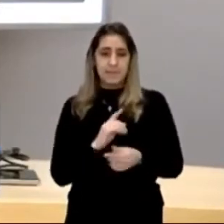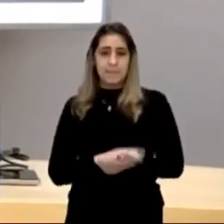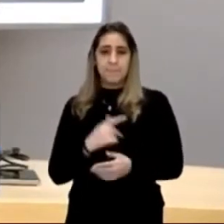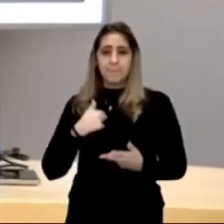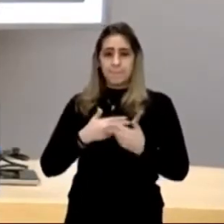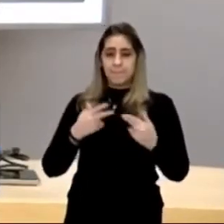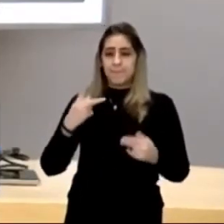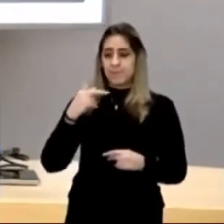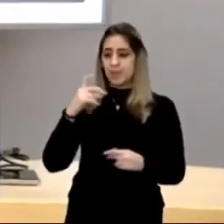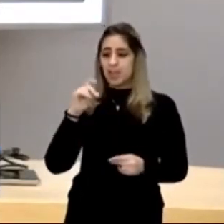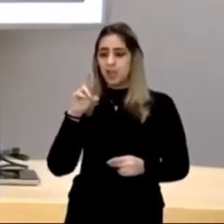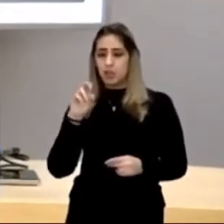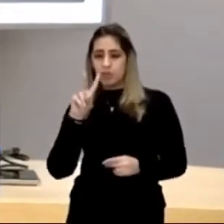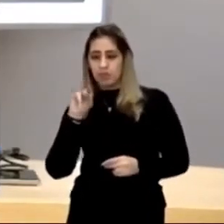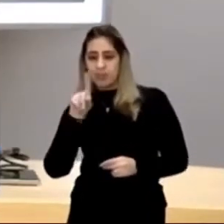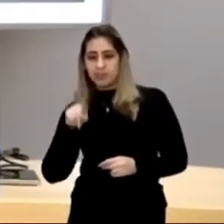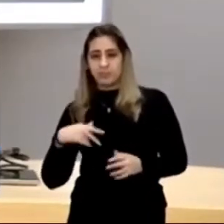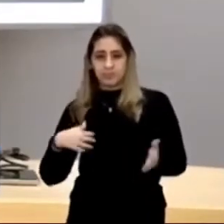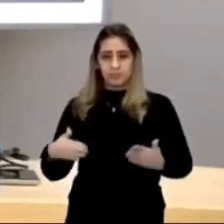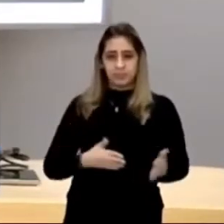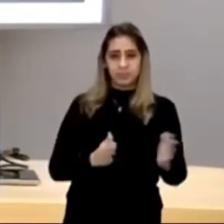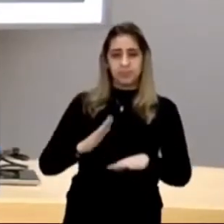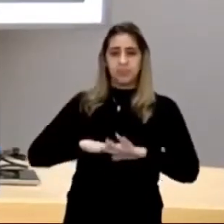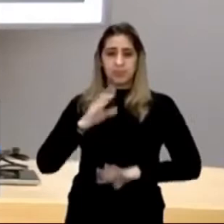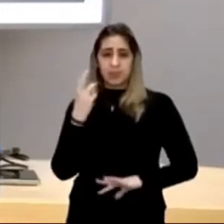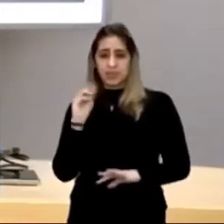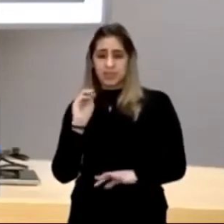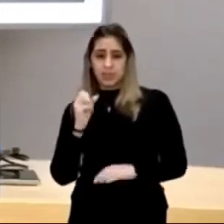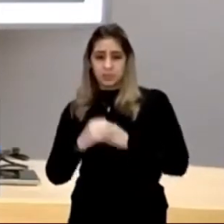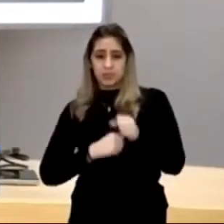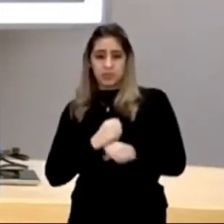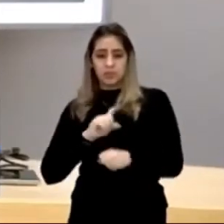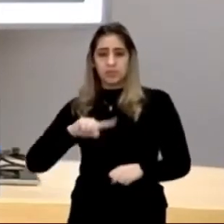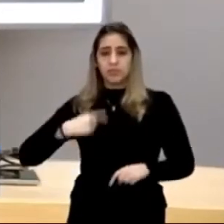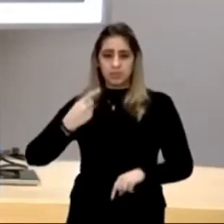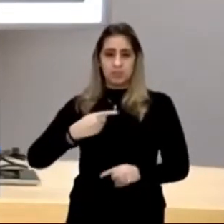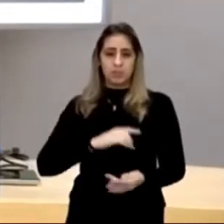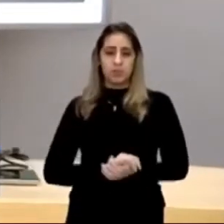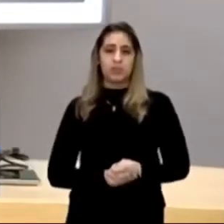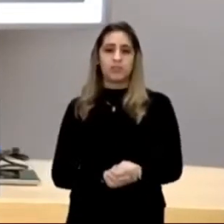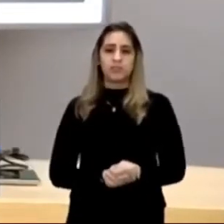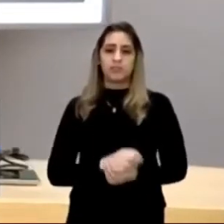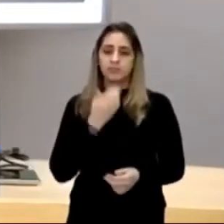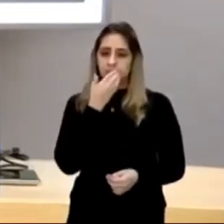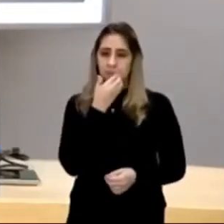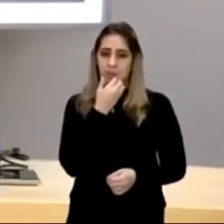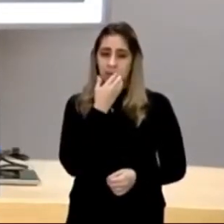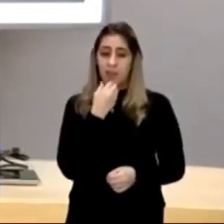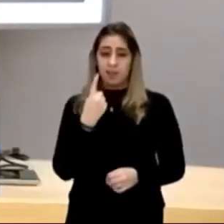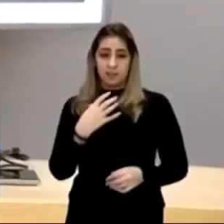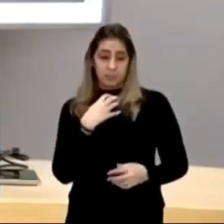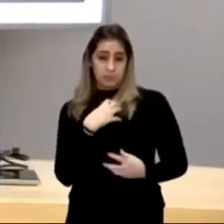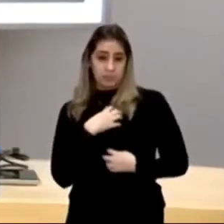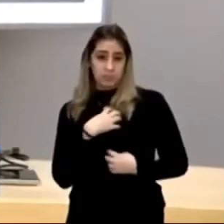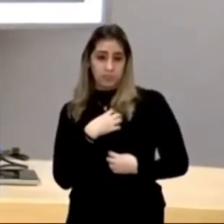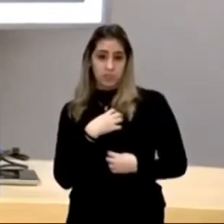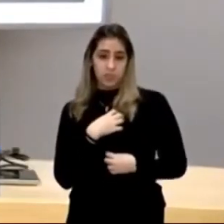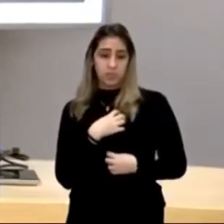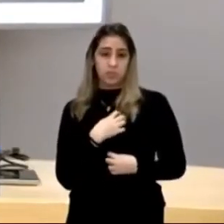Pedro Vasco Caminha, quase 300 anos depois, tinha já, uma função, de,